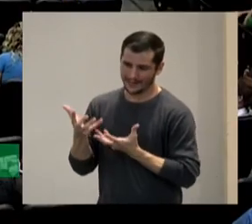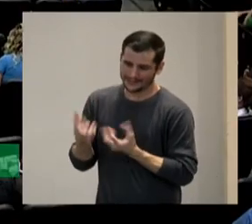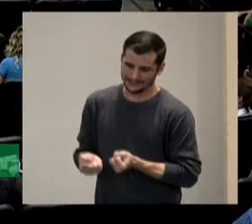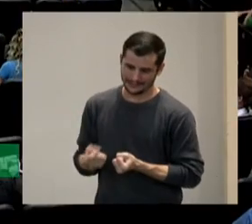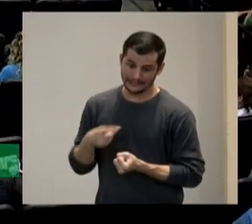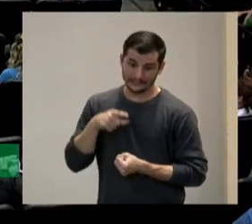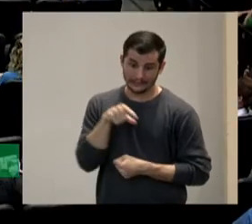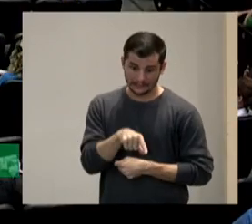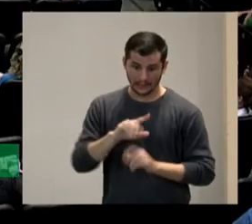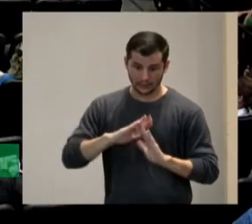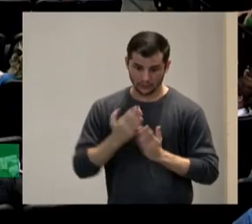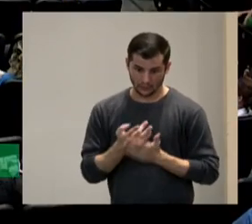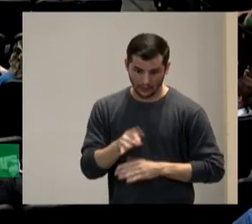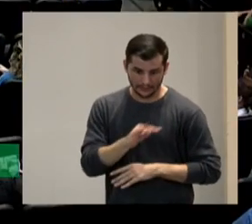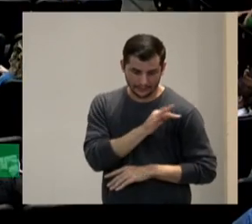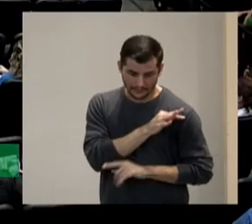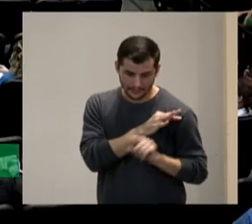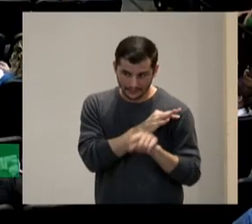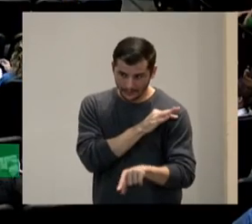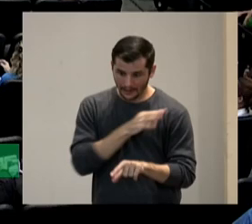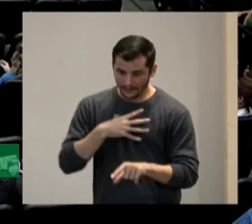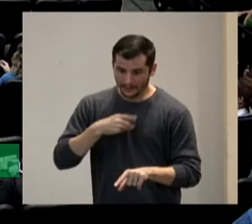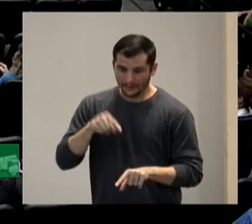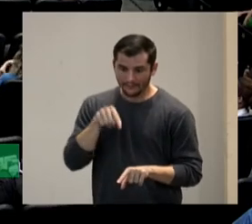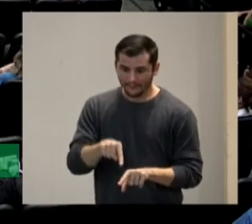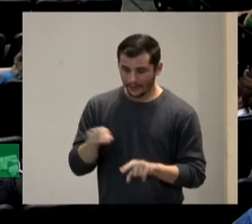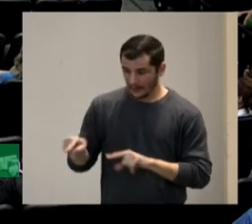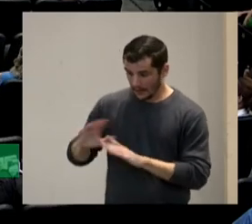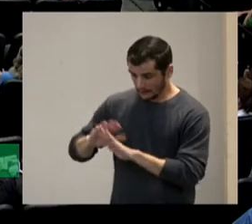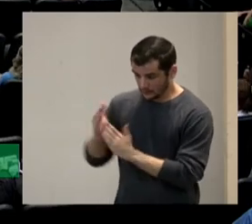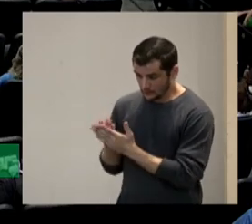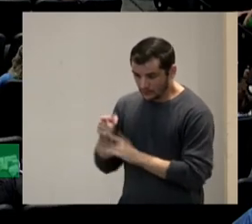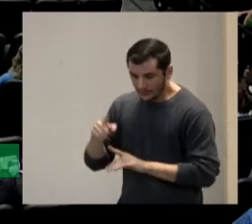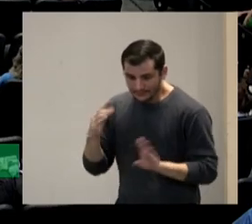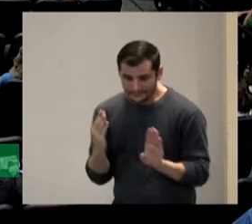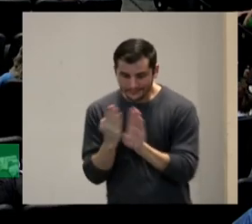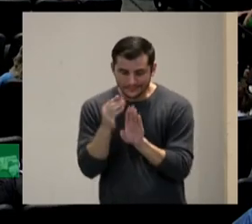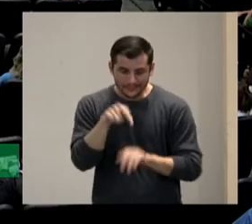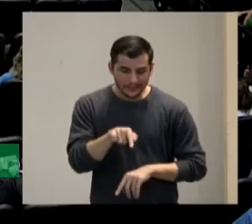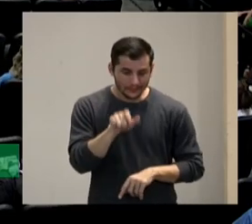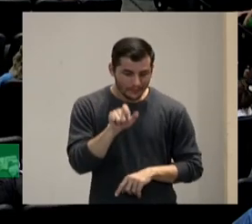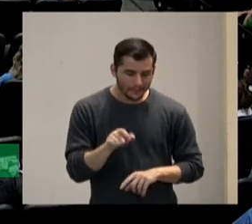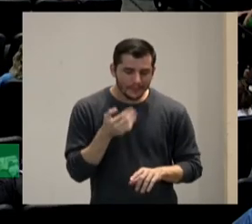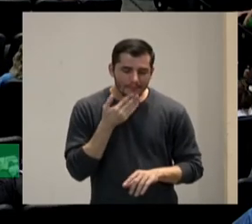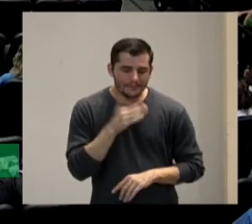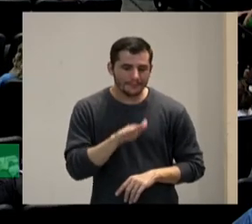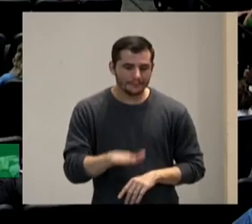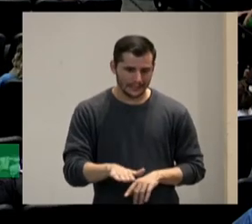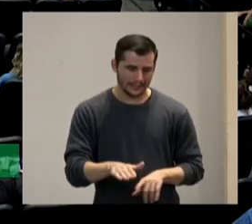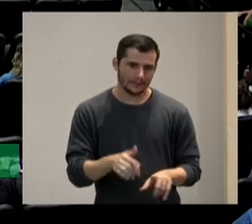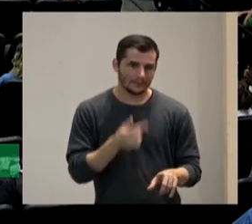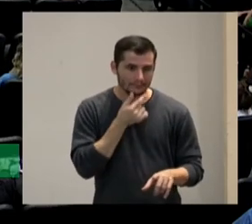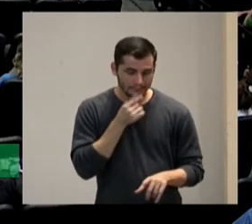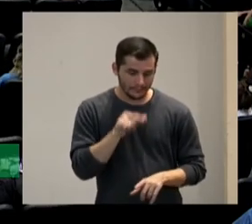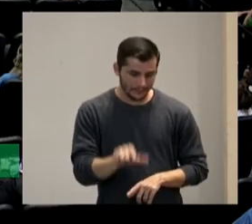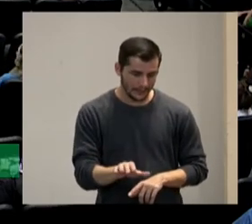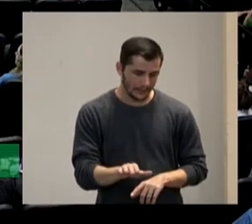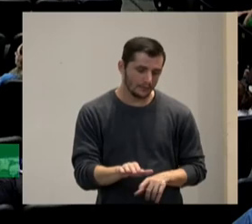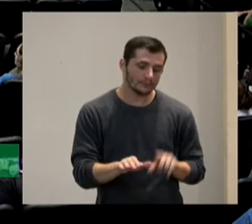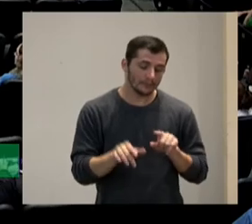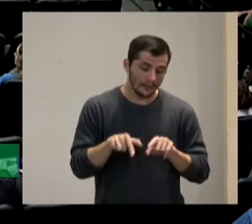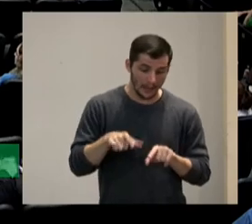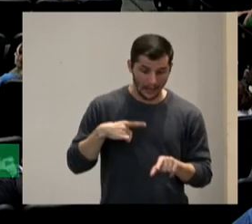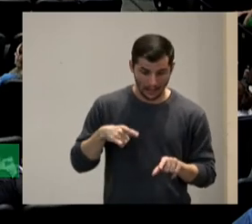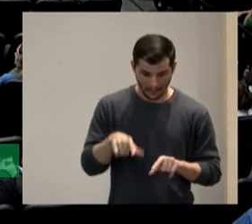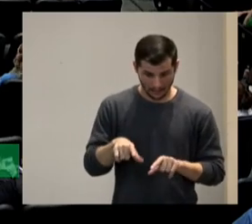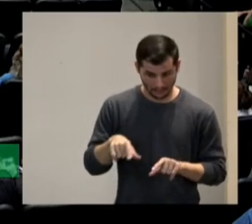filho né a escola identificou uma condição num menino chamou a família levou pra psicopedagoga tudo fez